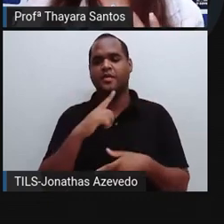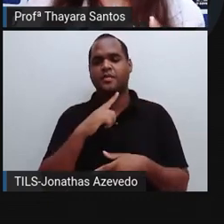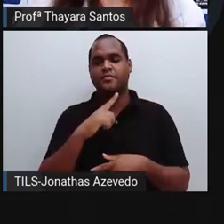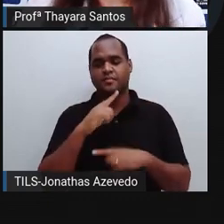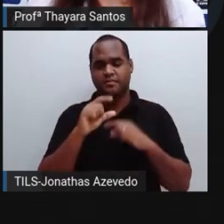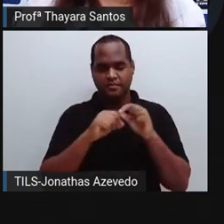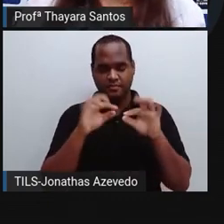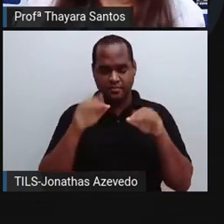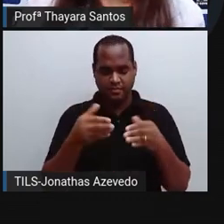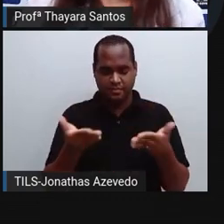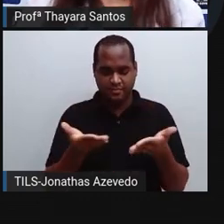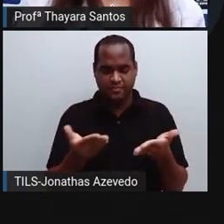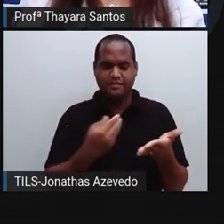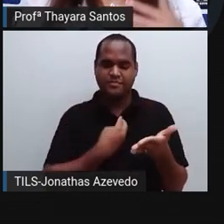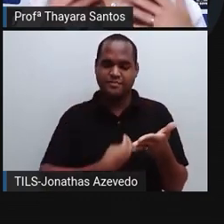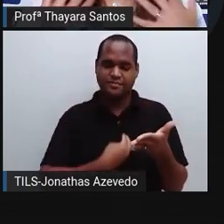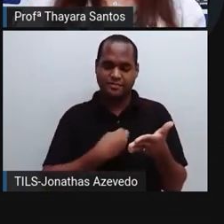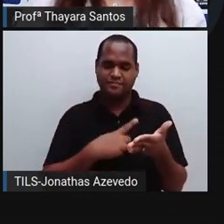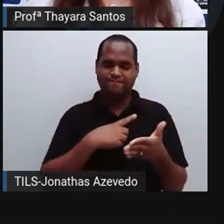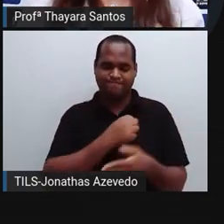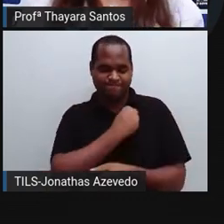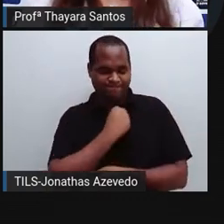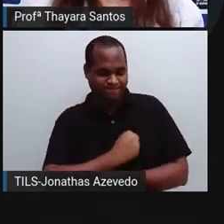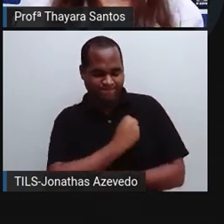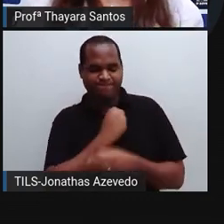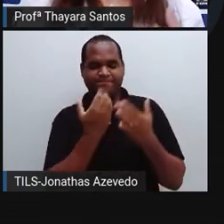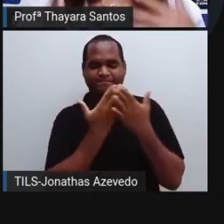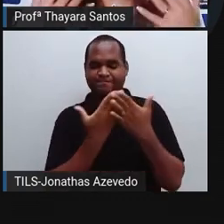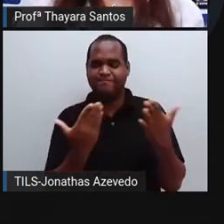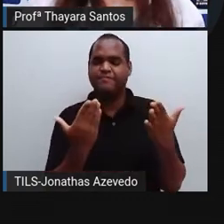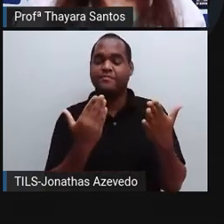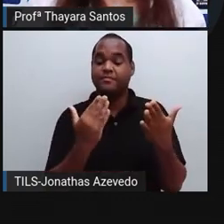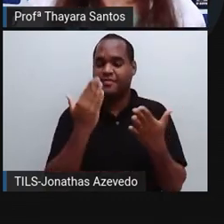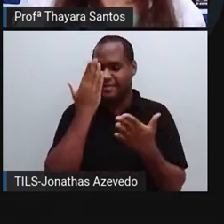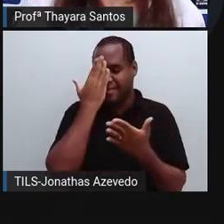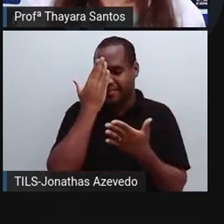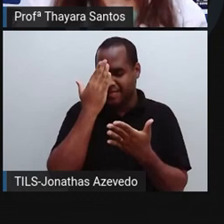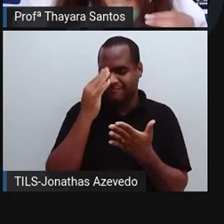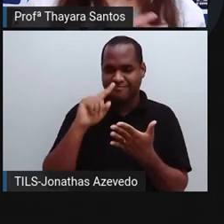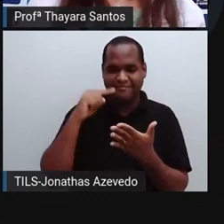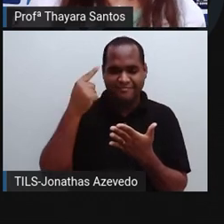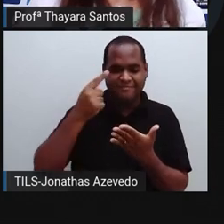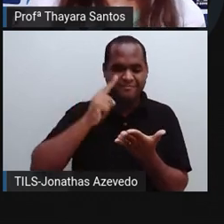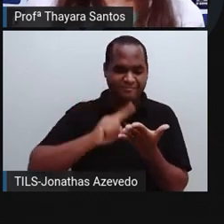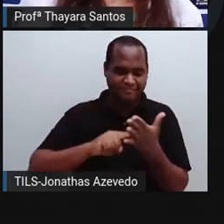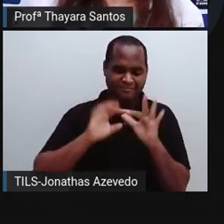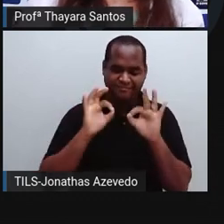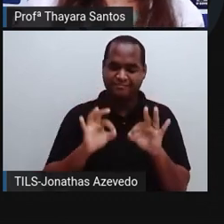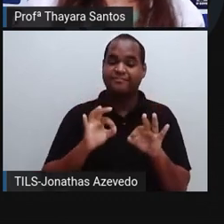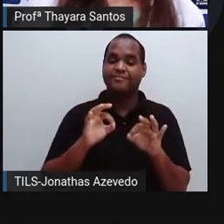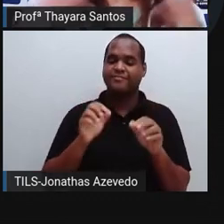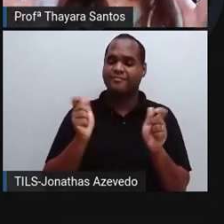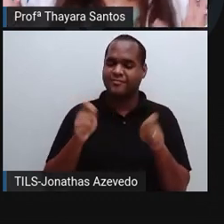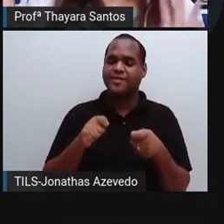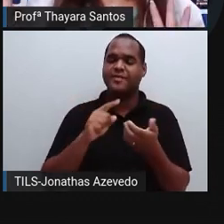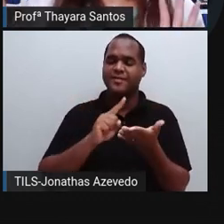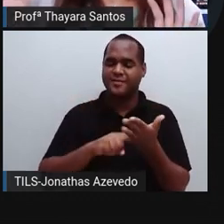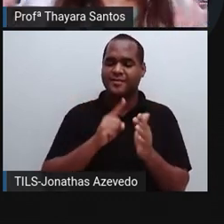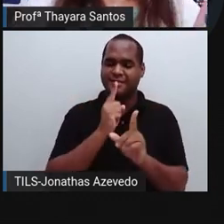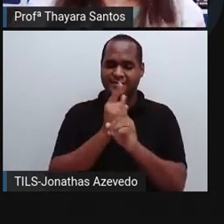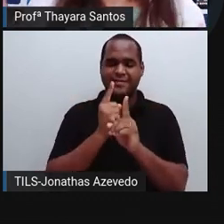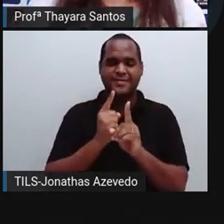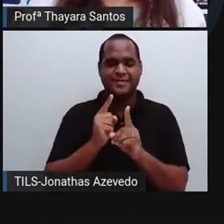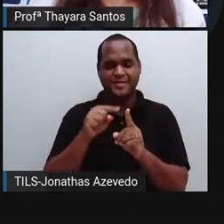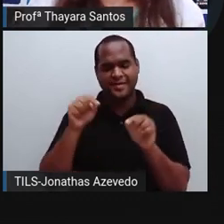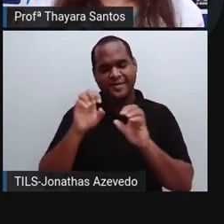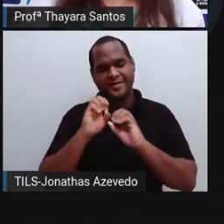gente vai ficar por aqui. Eu vou morrer de saudade de vocês, mas eu sei que vocês vão estar comigo na próxima aula, porque a nossa